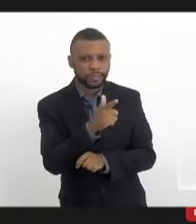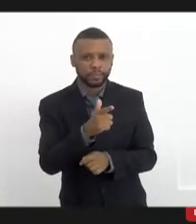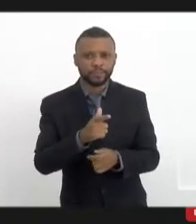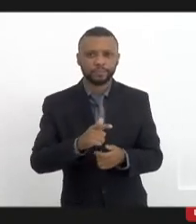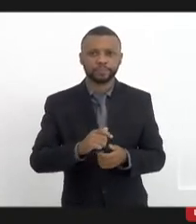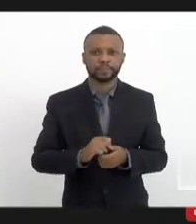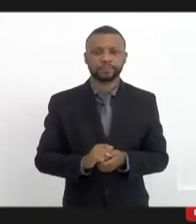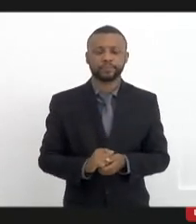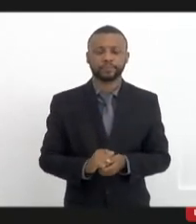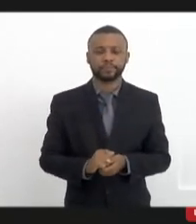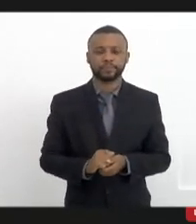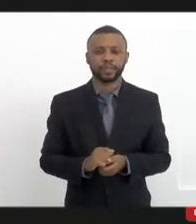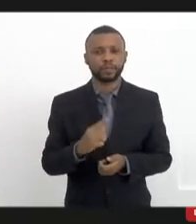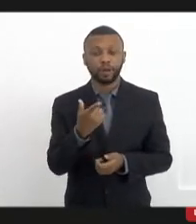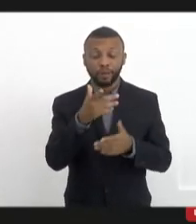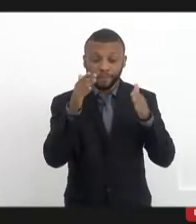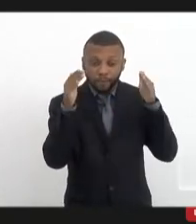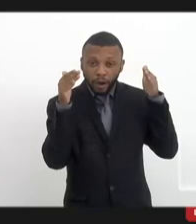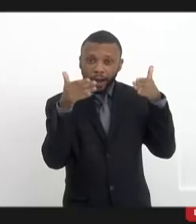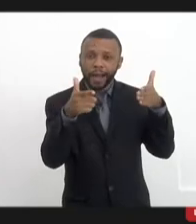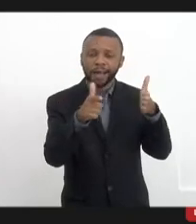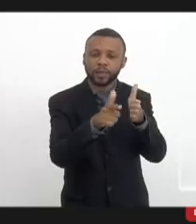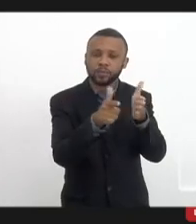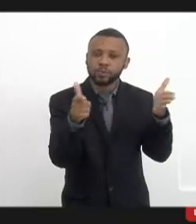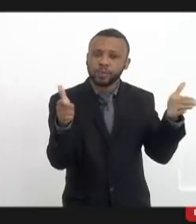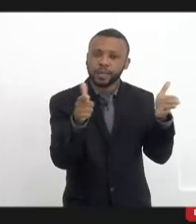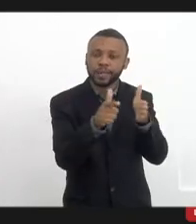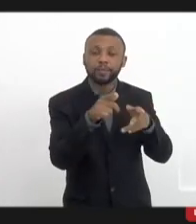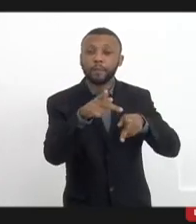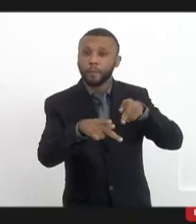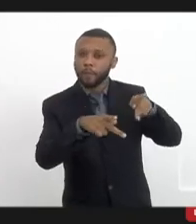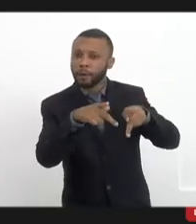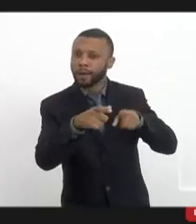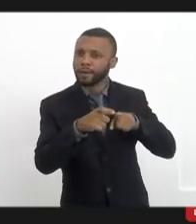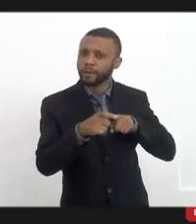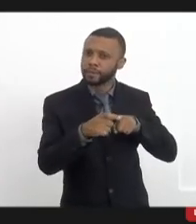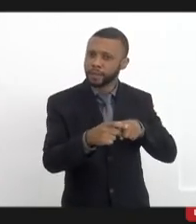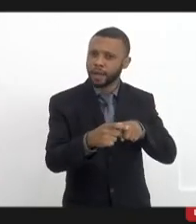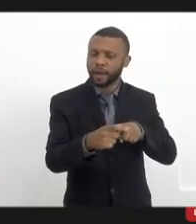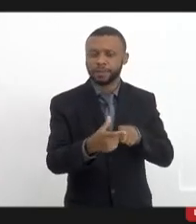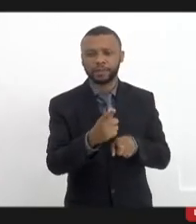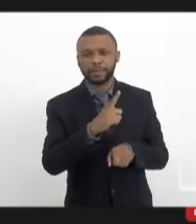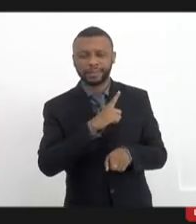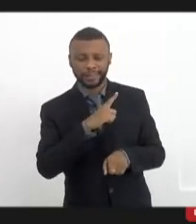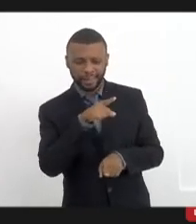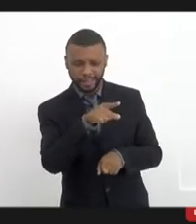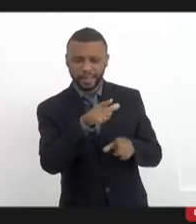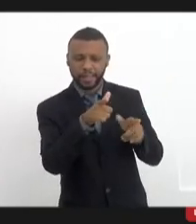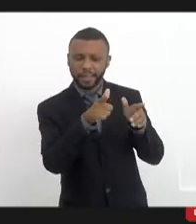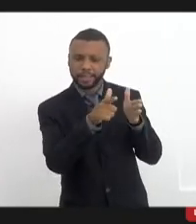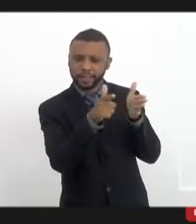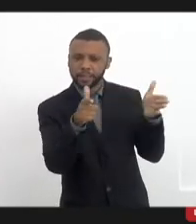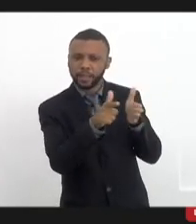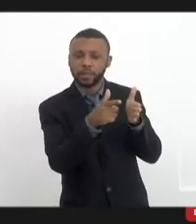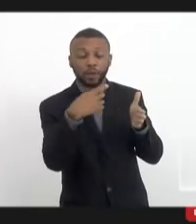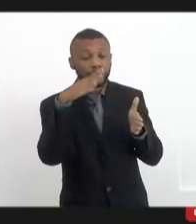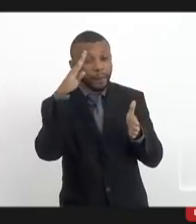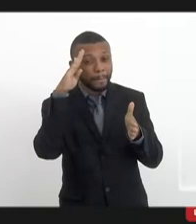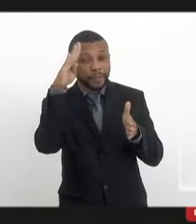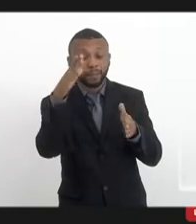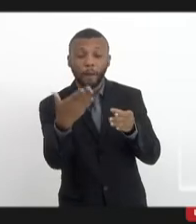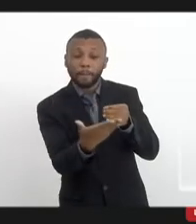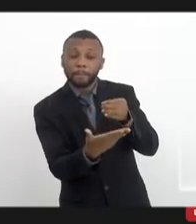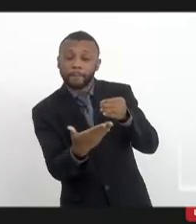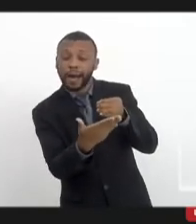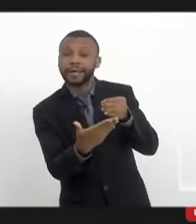focar só no jornalismo comunitário e ter isso como nossa fonte de renda e nosso